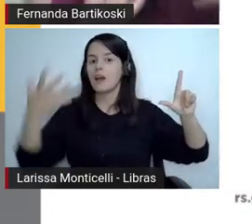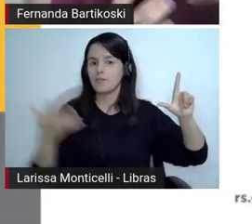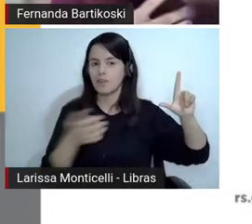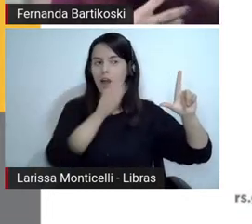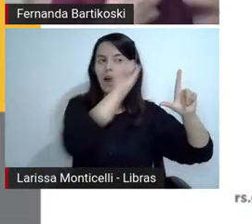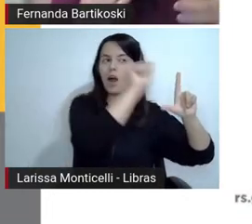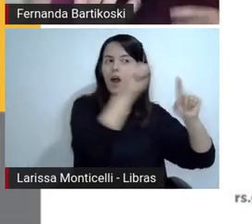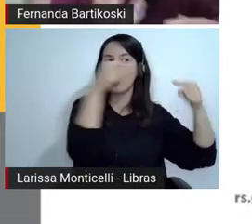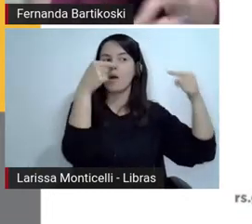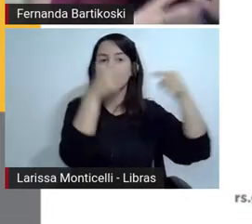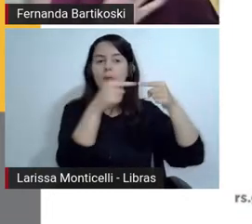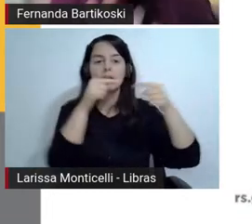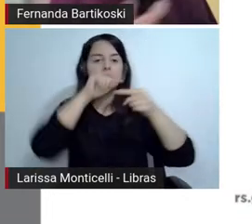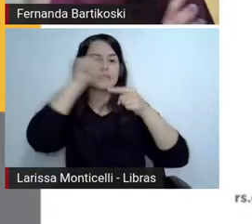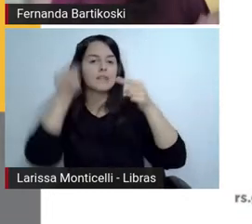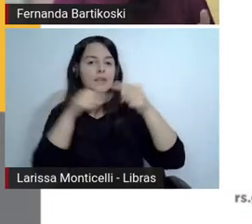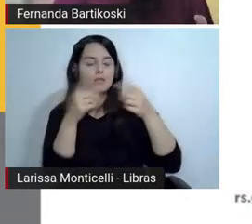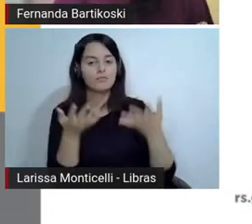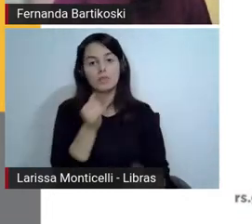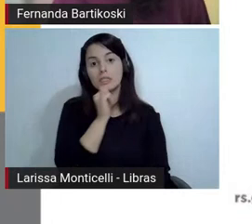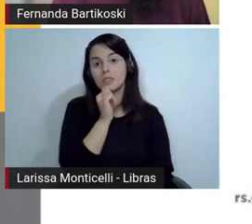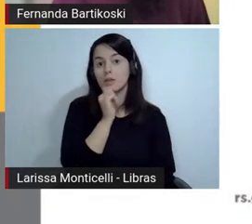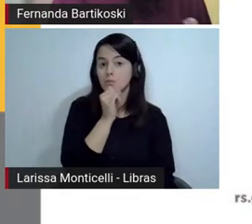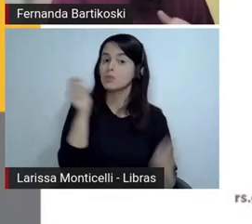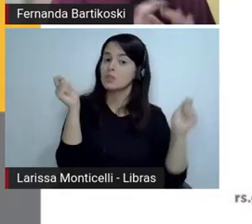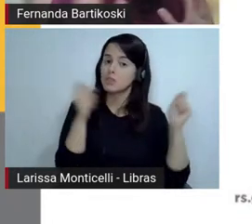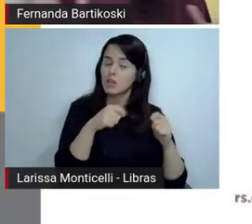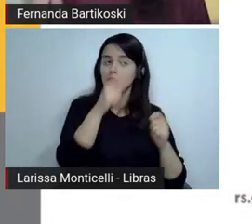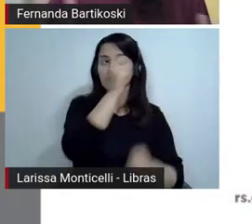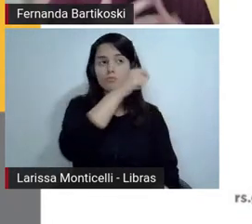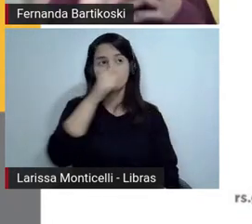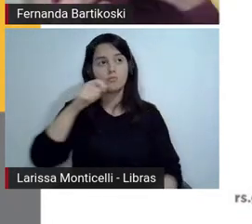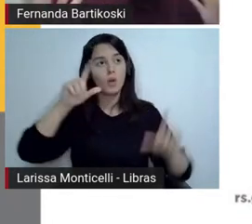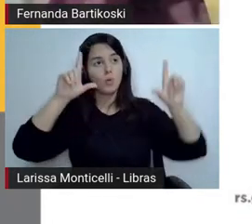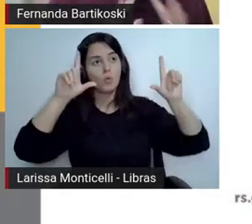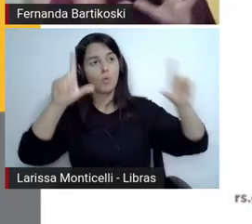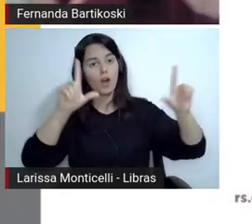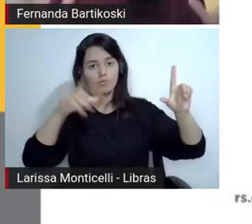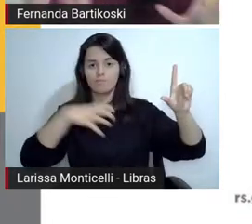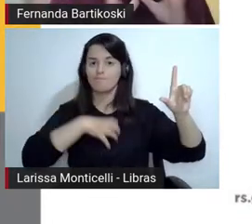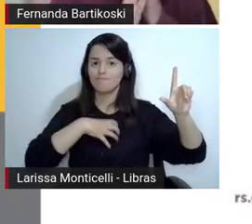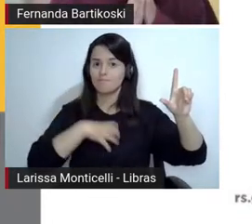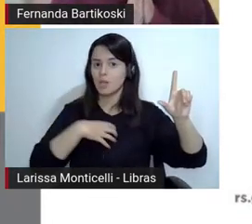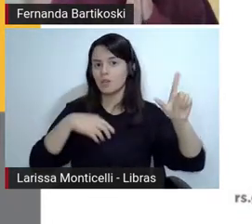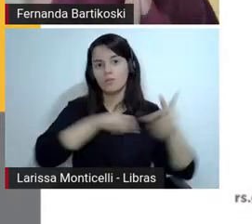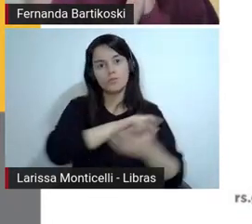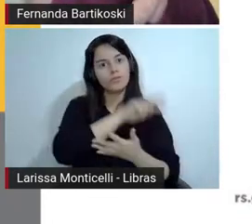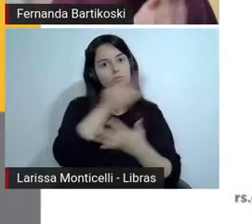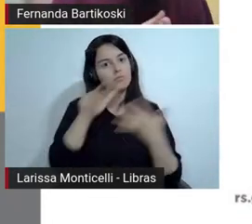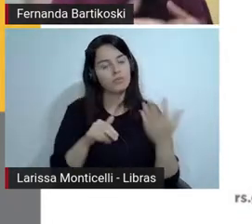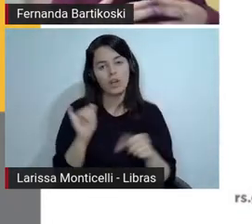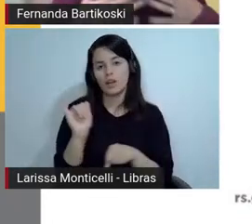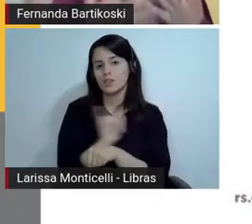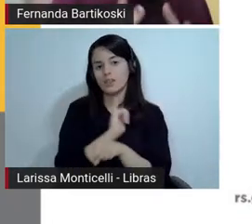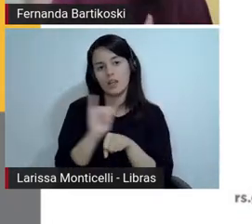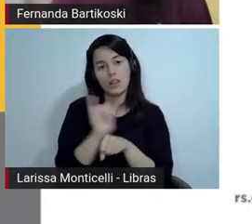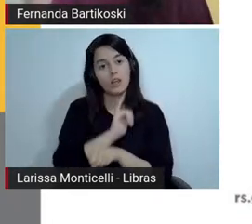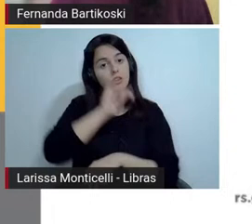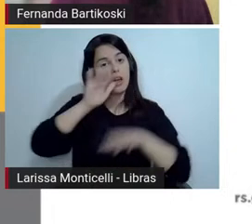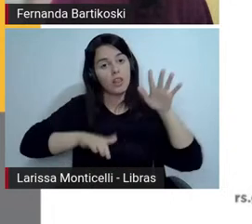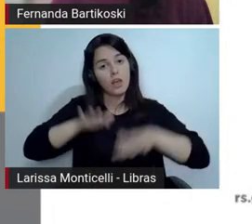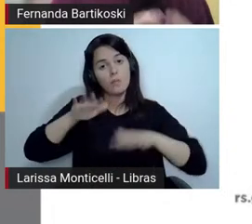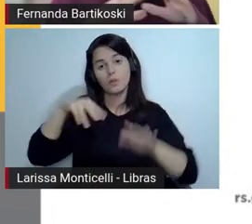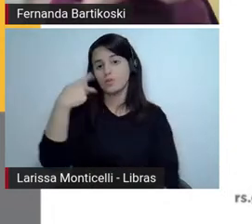de levar essa atividade para a sala de aula tudo vai depender da sua do seu contexto da sua